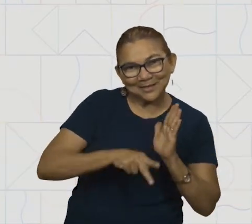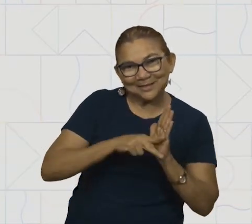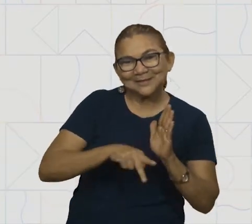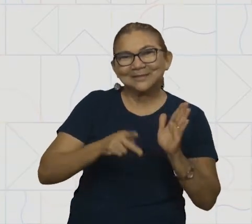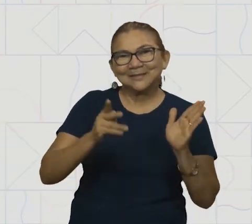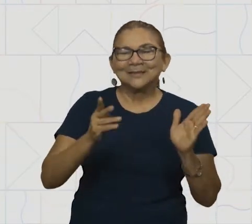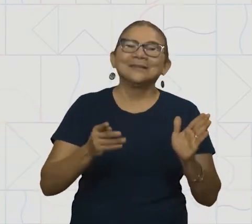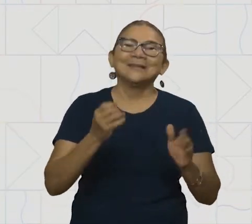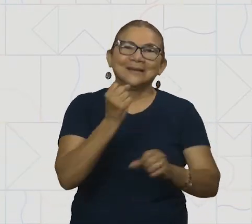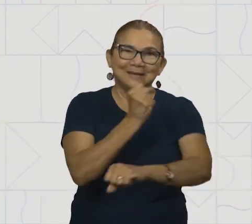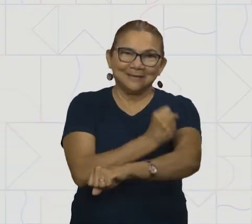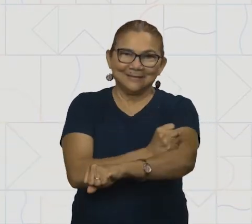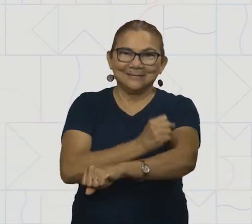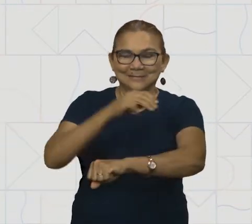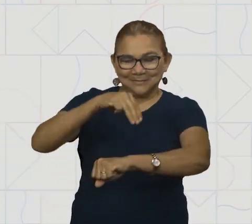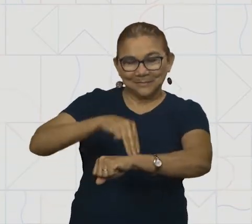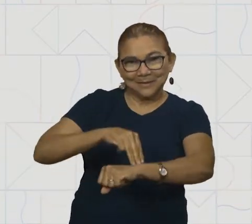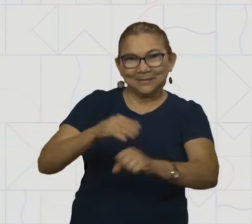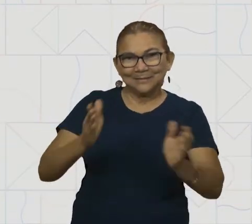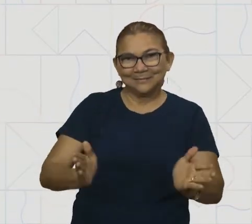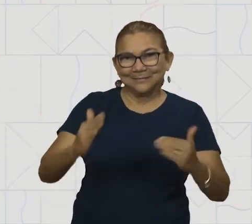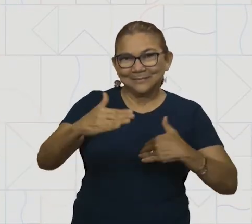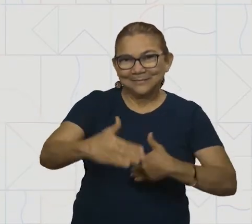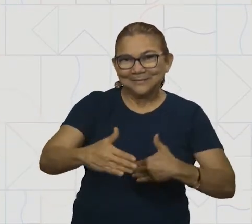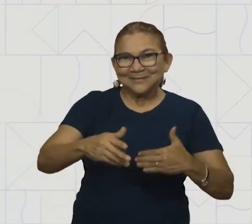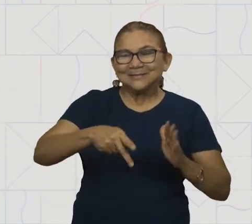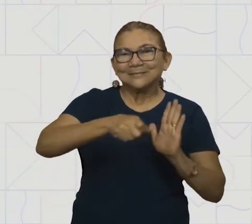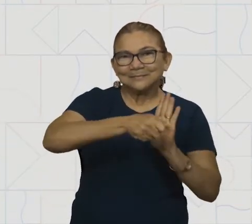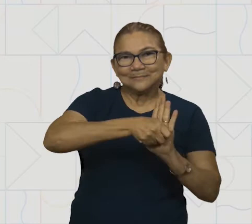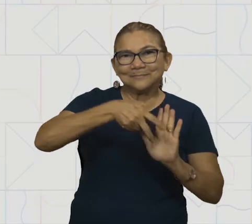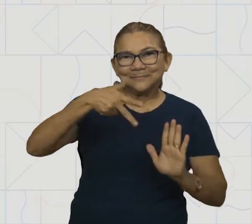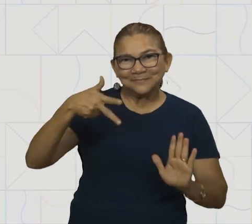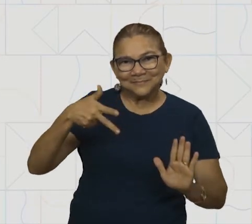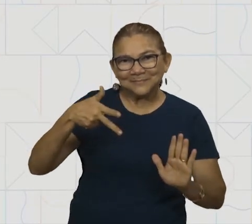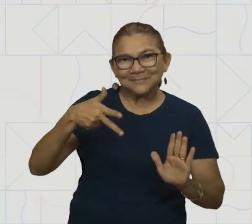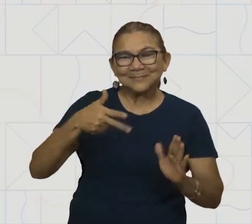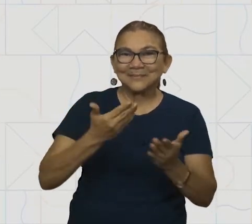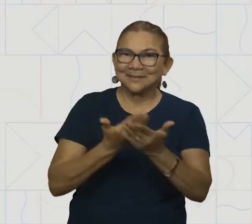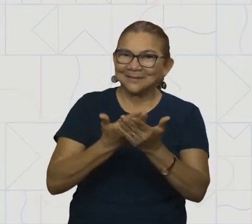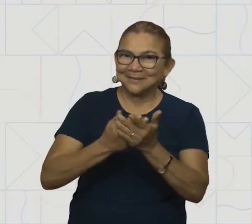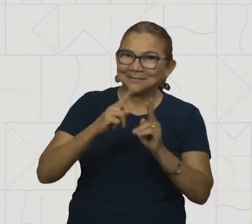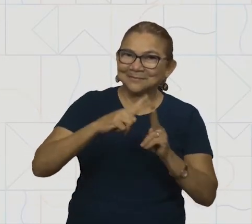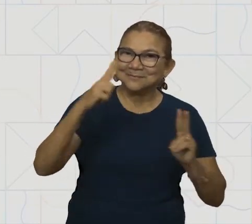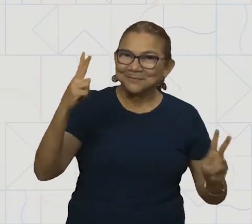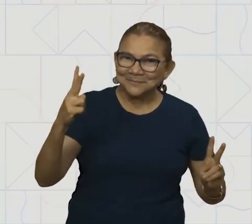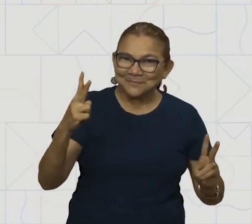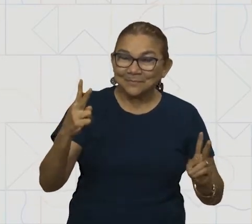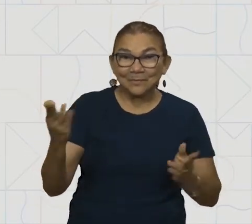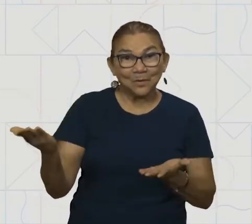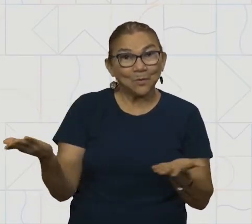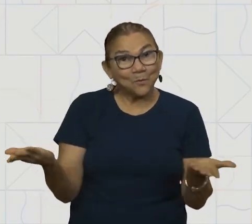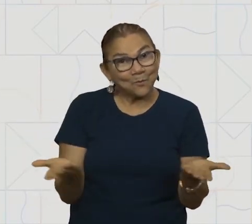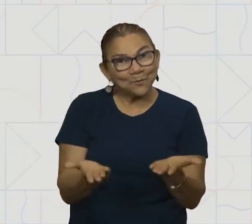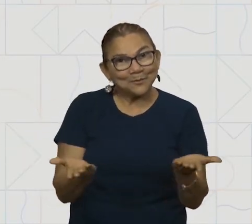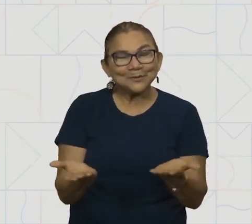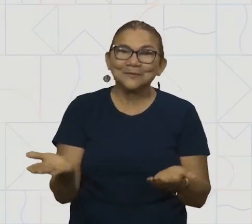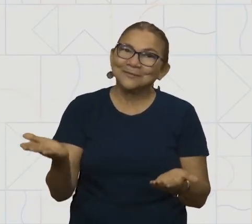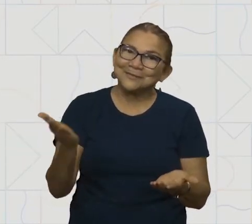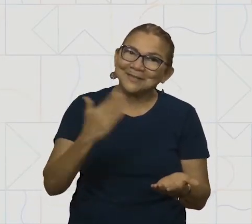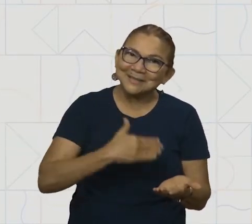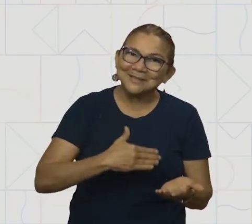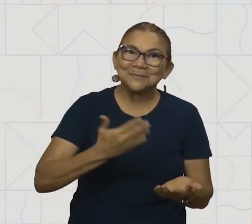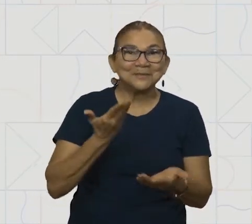de Mídias Educacionais da CEMED. Hoje, iremos estudar sobre o gênero textual, receita.